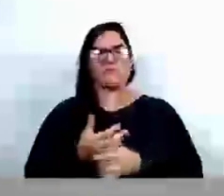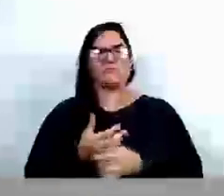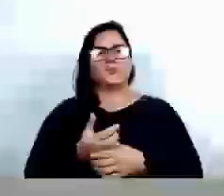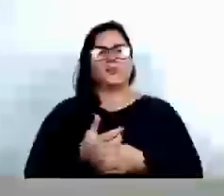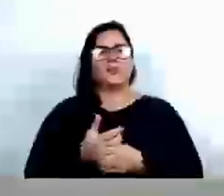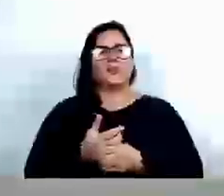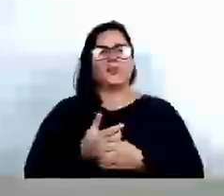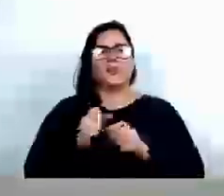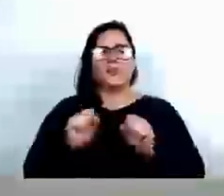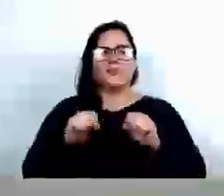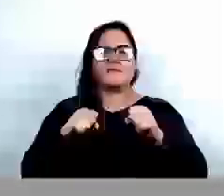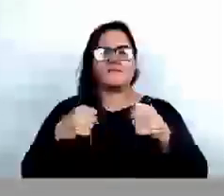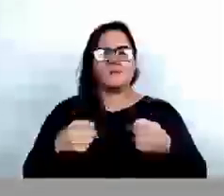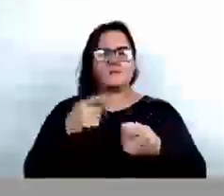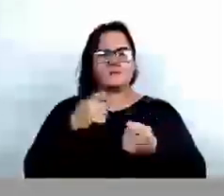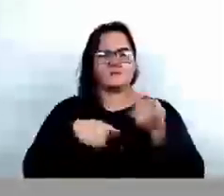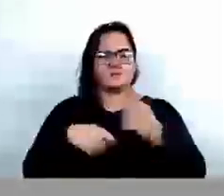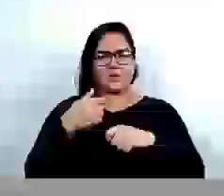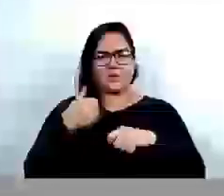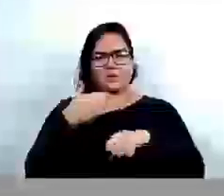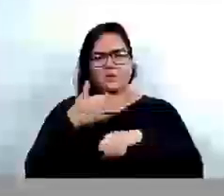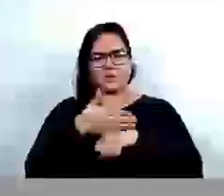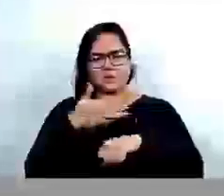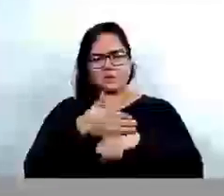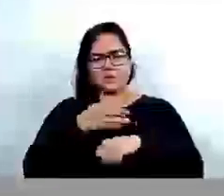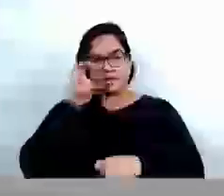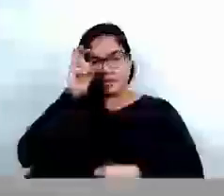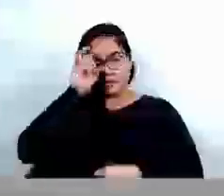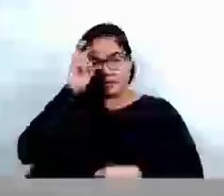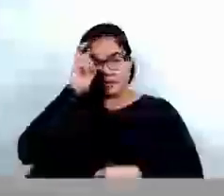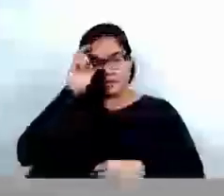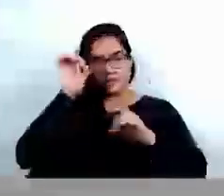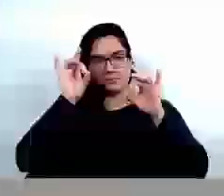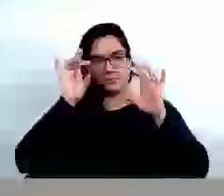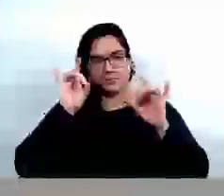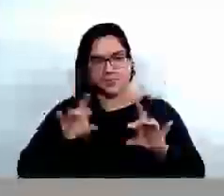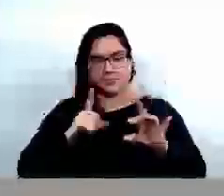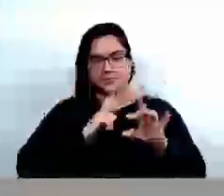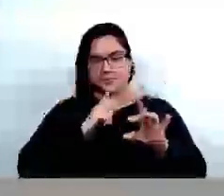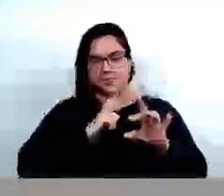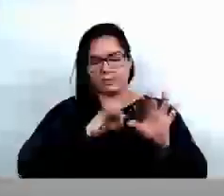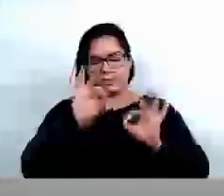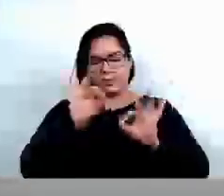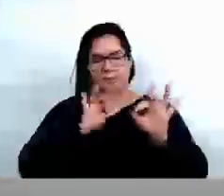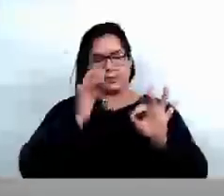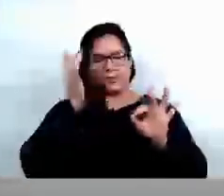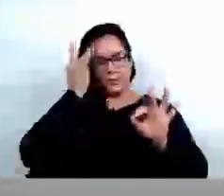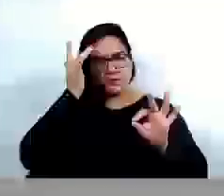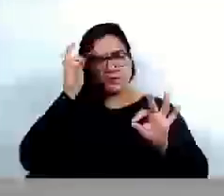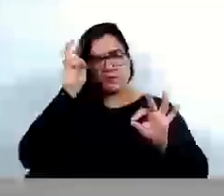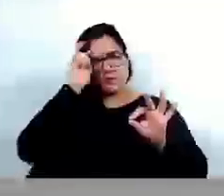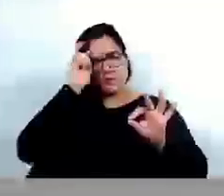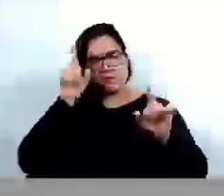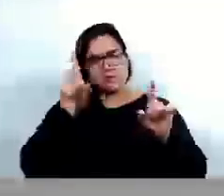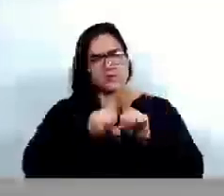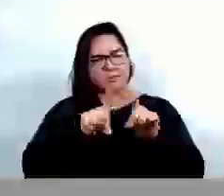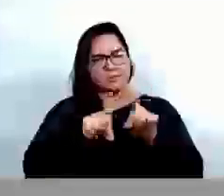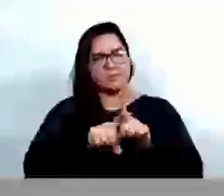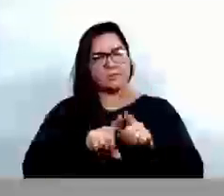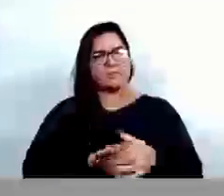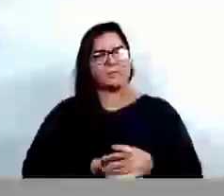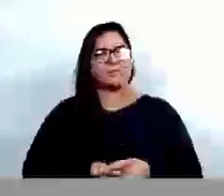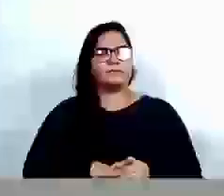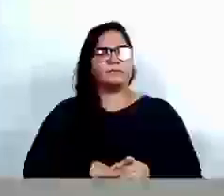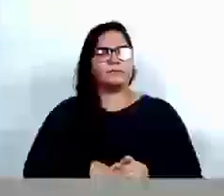da gestão participativa. Na quinta-feira, de forma especial, a gente tem uma programação amanhã e na quinta-feira, mas, de forma especial, quinta-feira, teremos